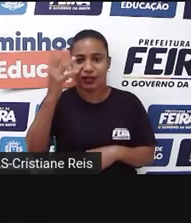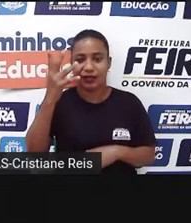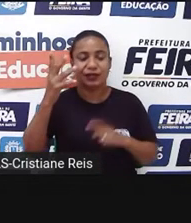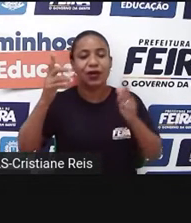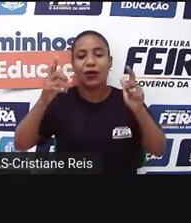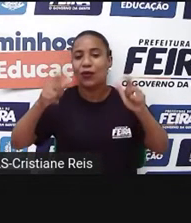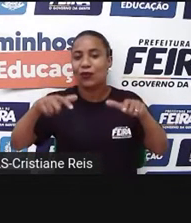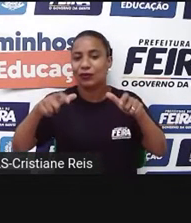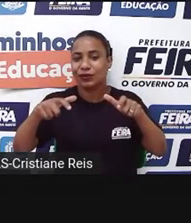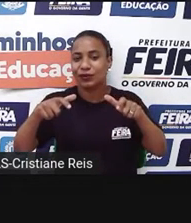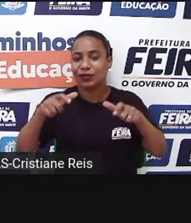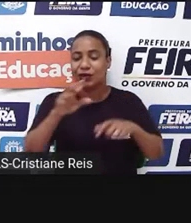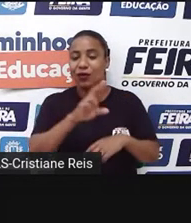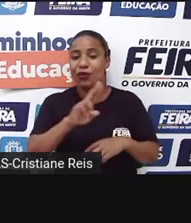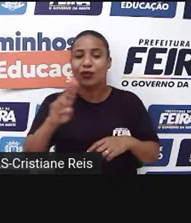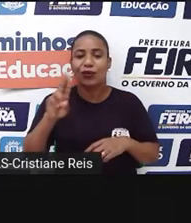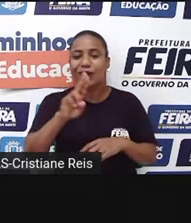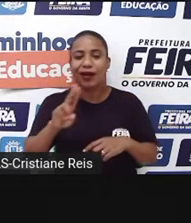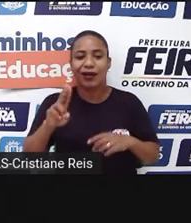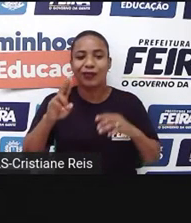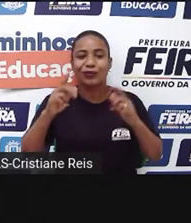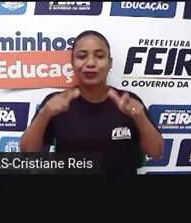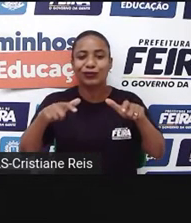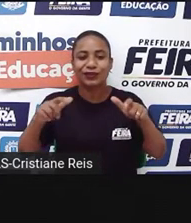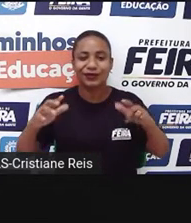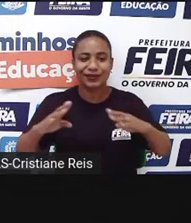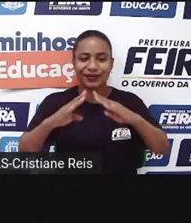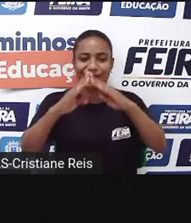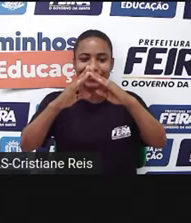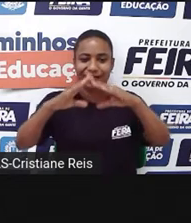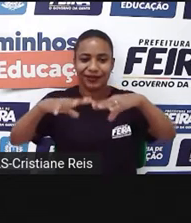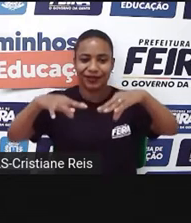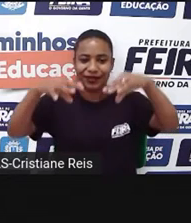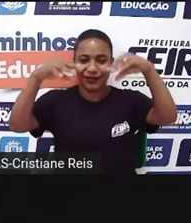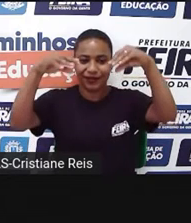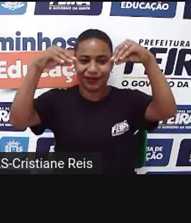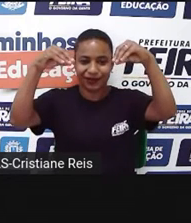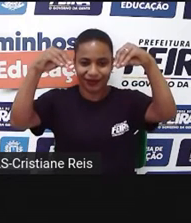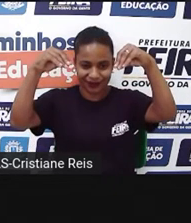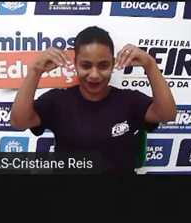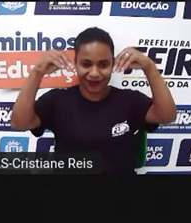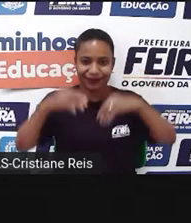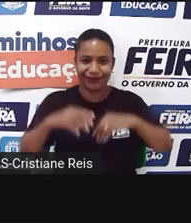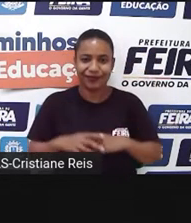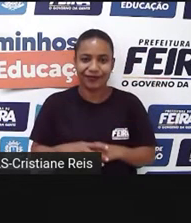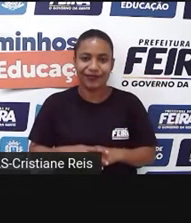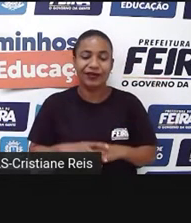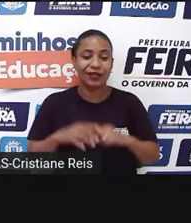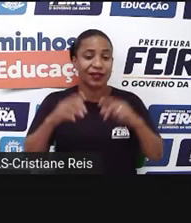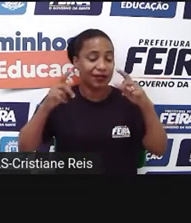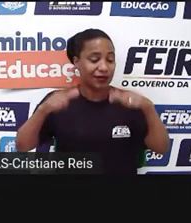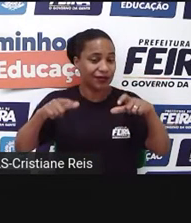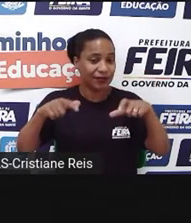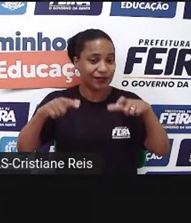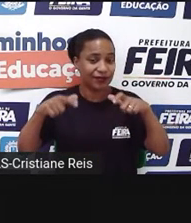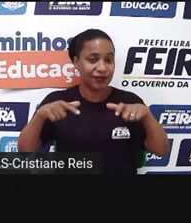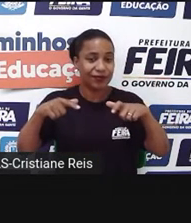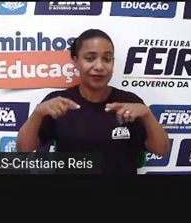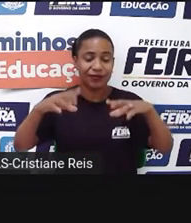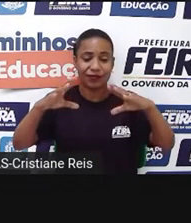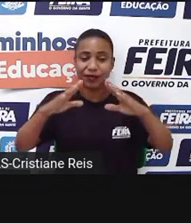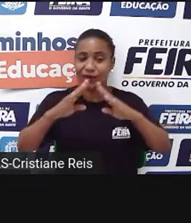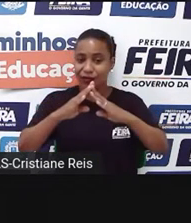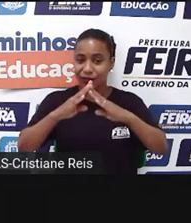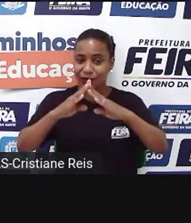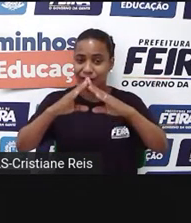que era o castelo. E acontece na plataforma before the castelo. Então acontece numa plataforma diante do